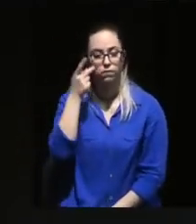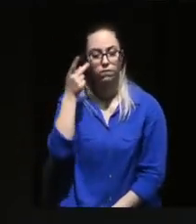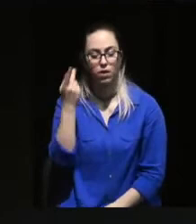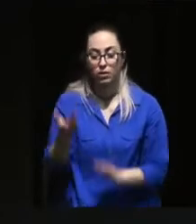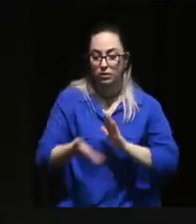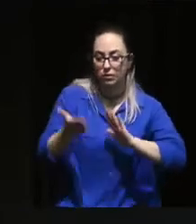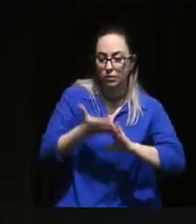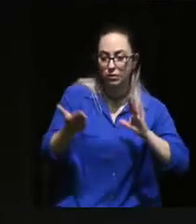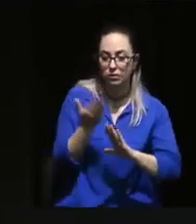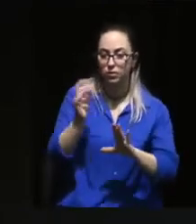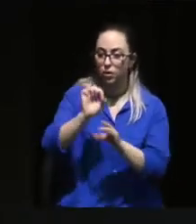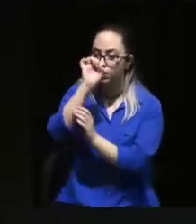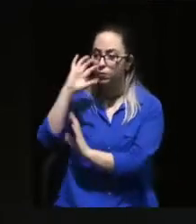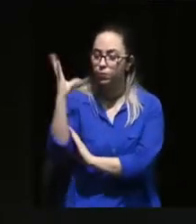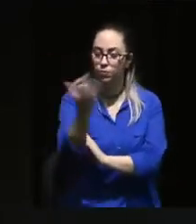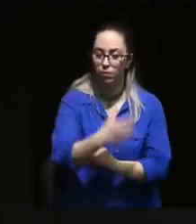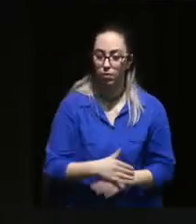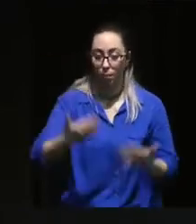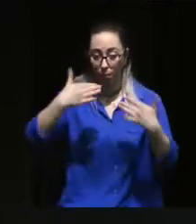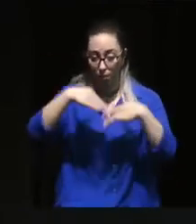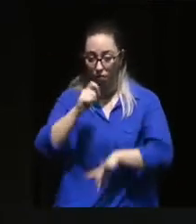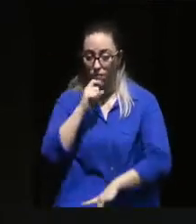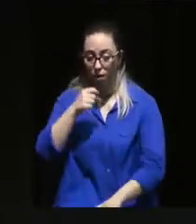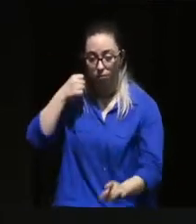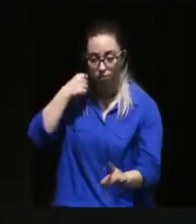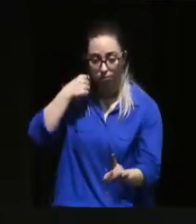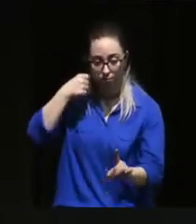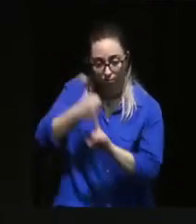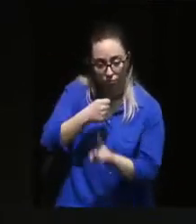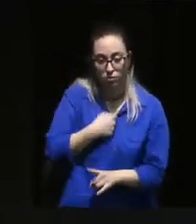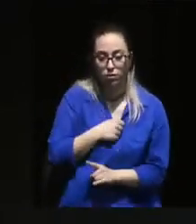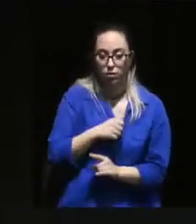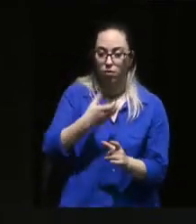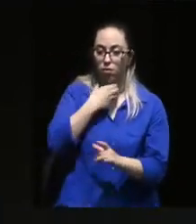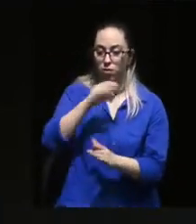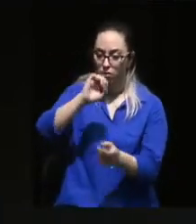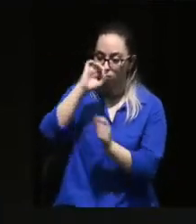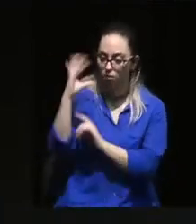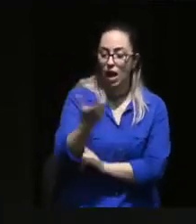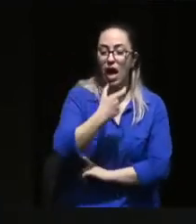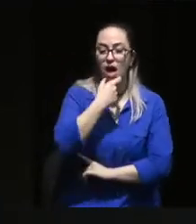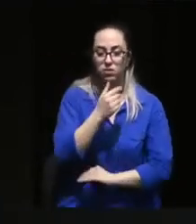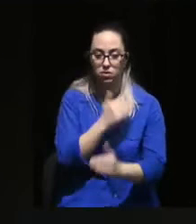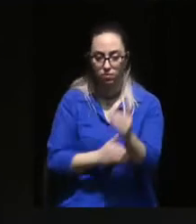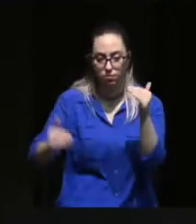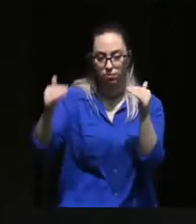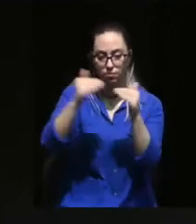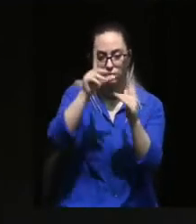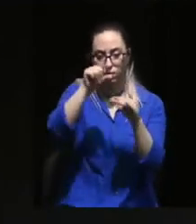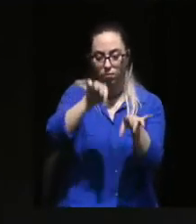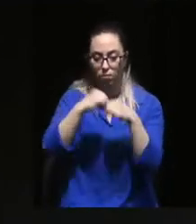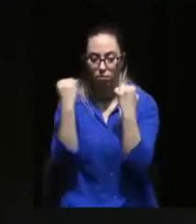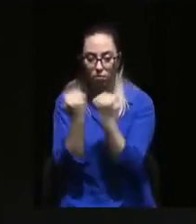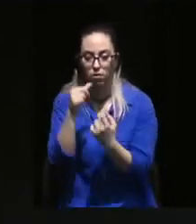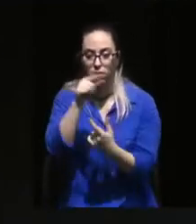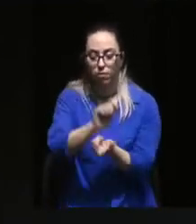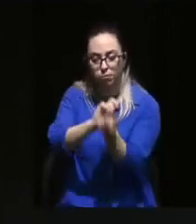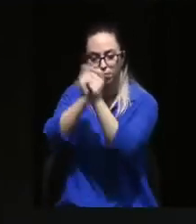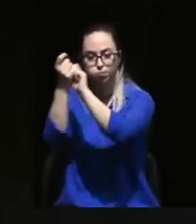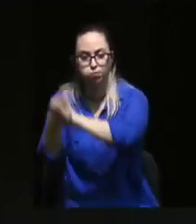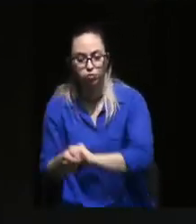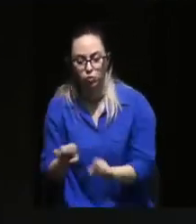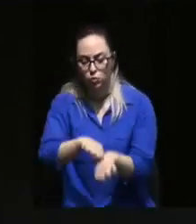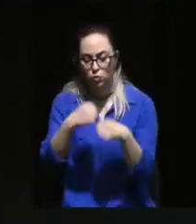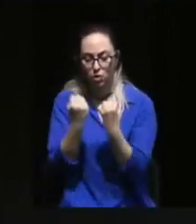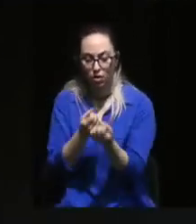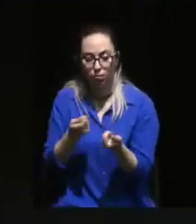tempo de urgência ecológica. Mas só conseguimos combater a crise ecológica combatendo também a desigualdade social e alterando o modo como vivemos e como a sociedade está